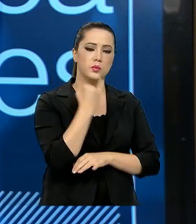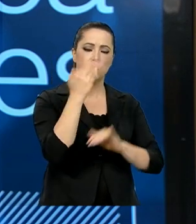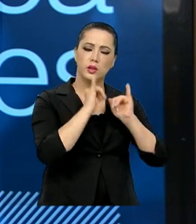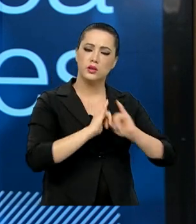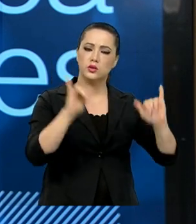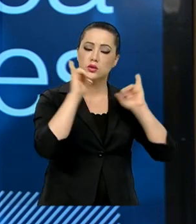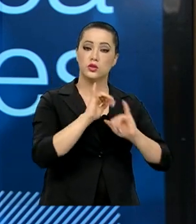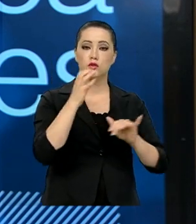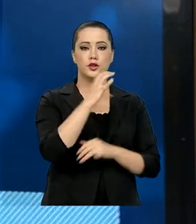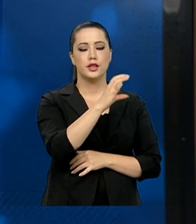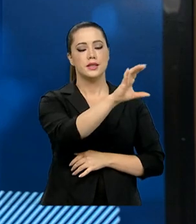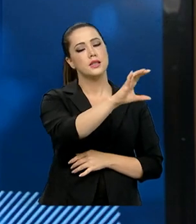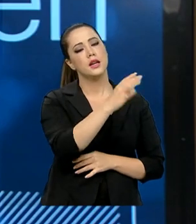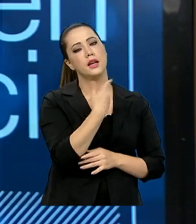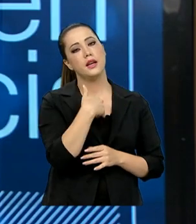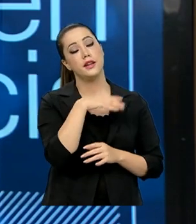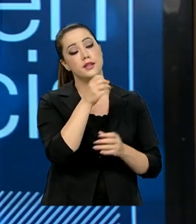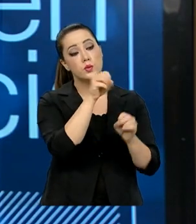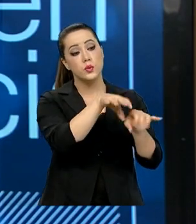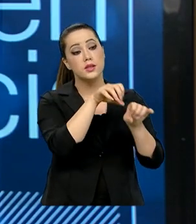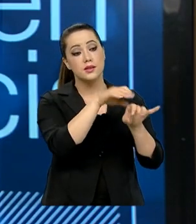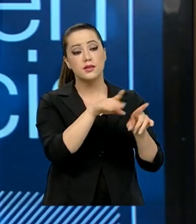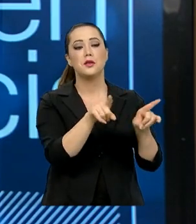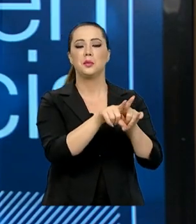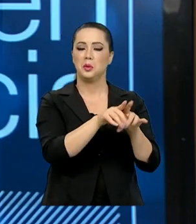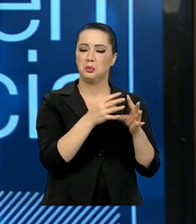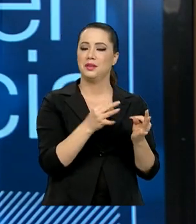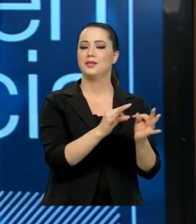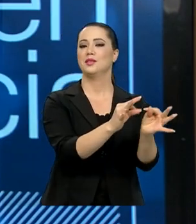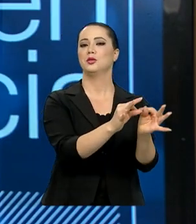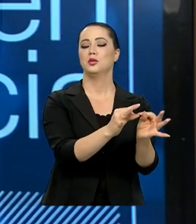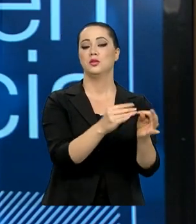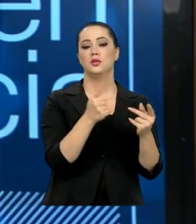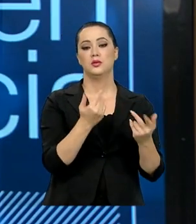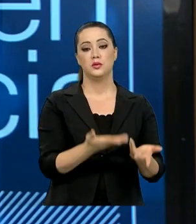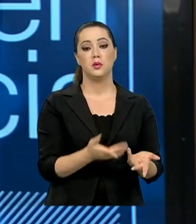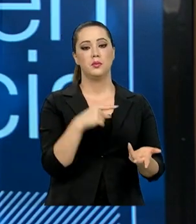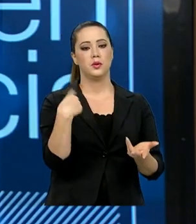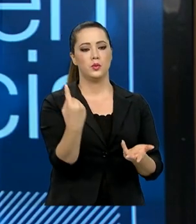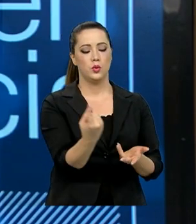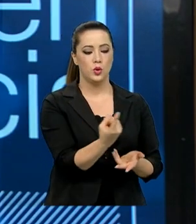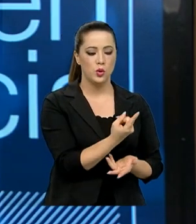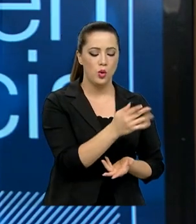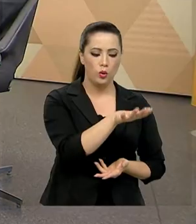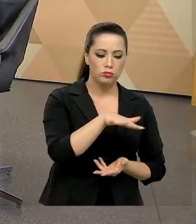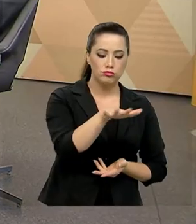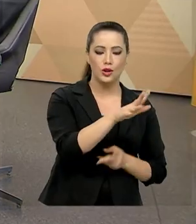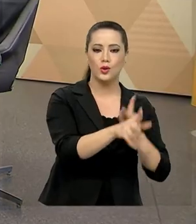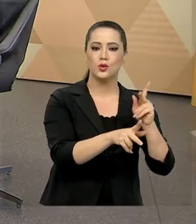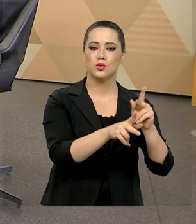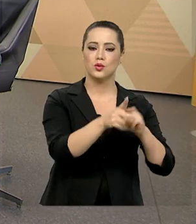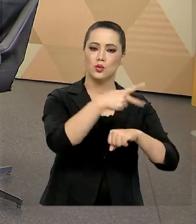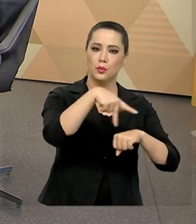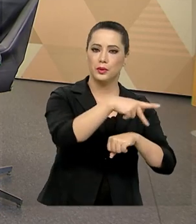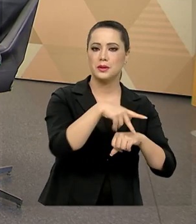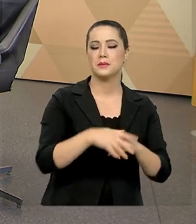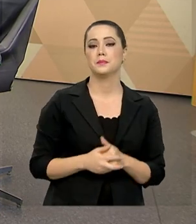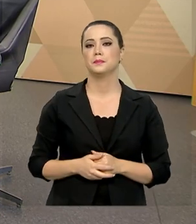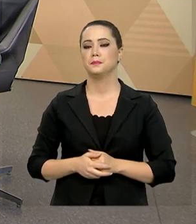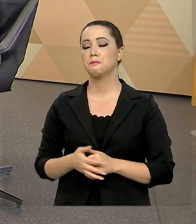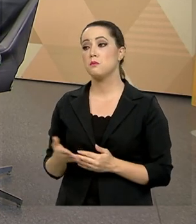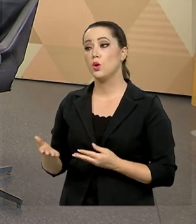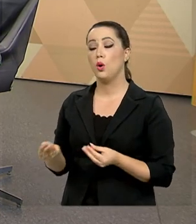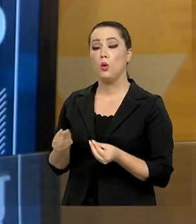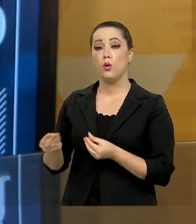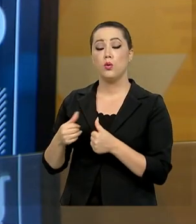ciência, educação, sobretudo a tecnologia para o nosso país. Presidente, como é que está a